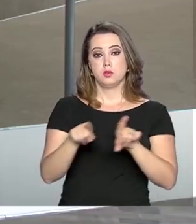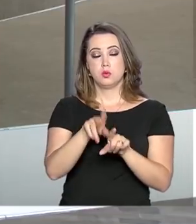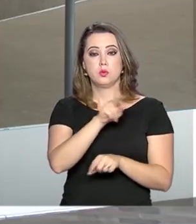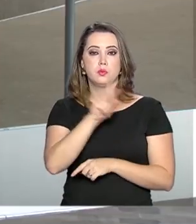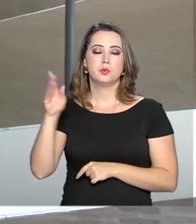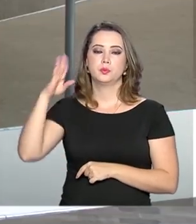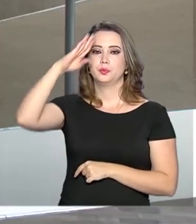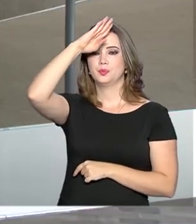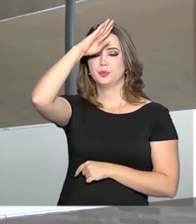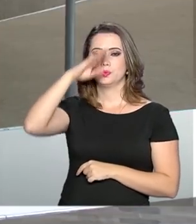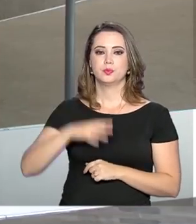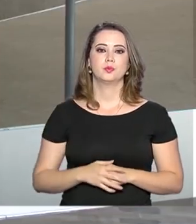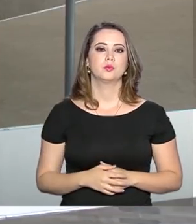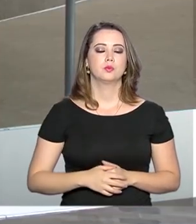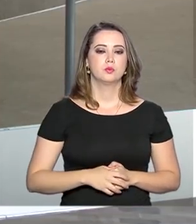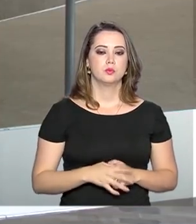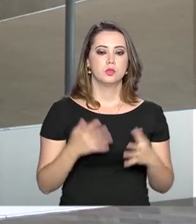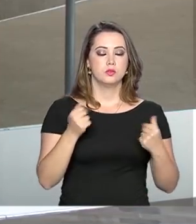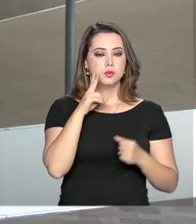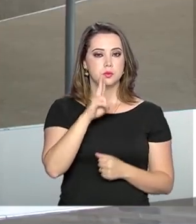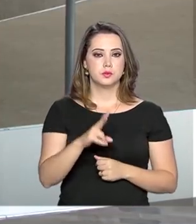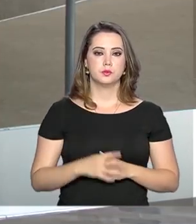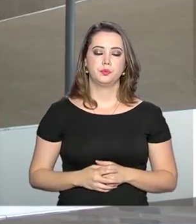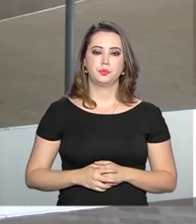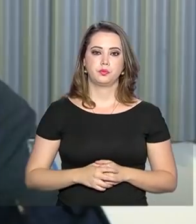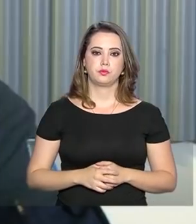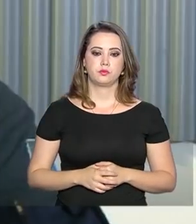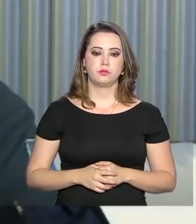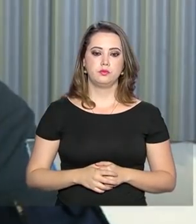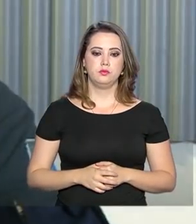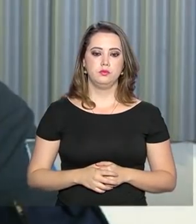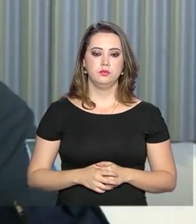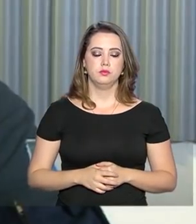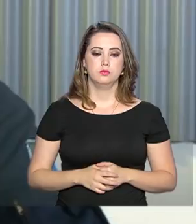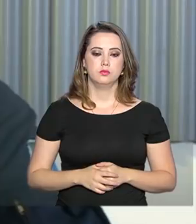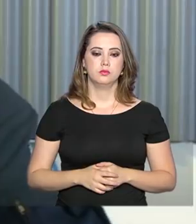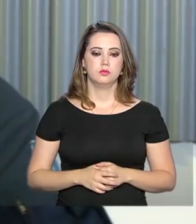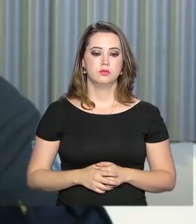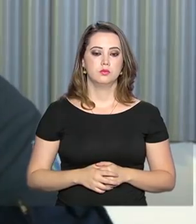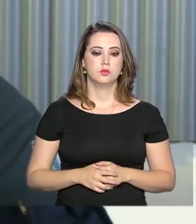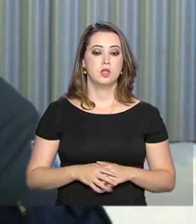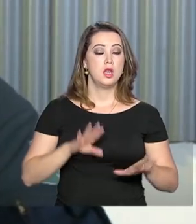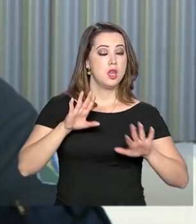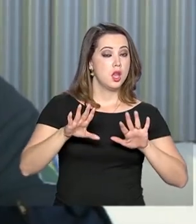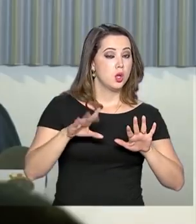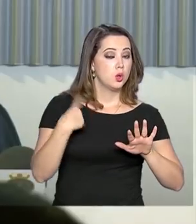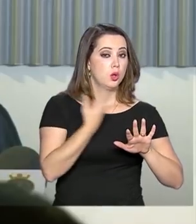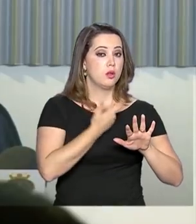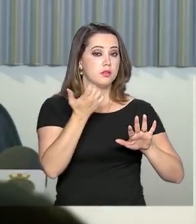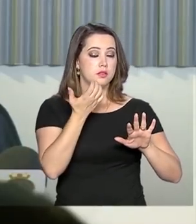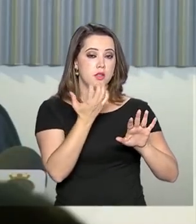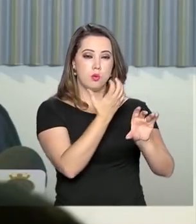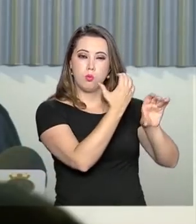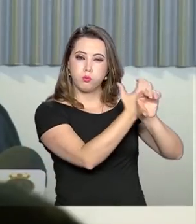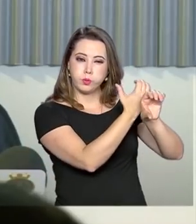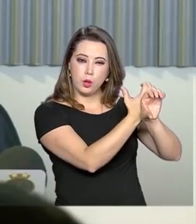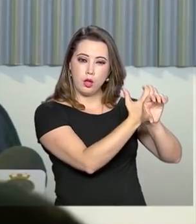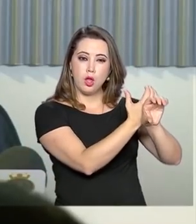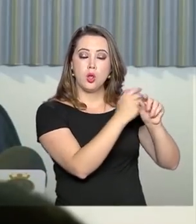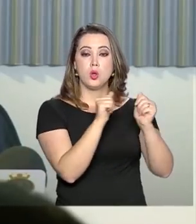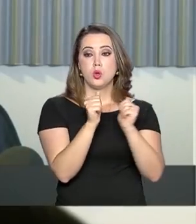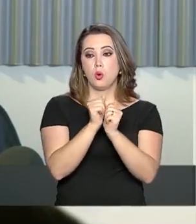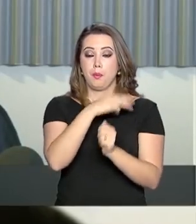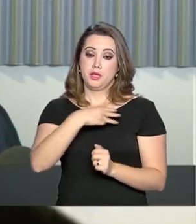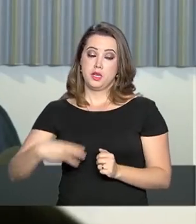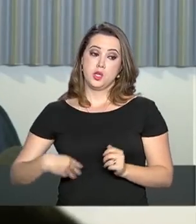o presidente da República, Jair Bolsonaro. Vamos conferir. Será feita uma teleconferência com o Palácio do Planalto